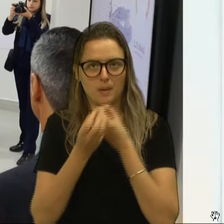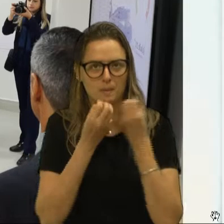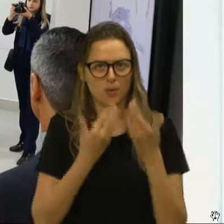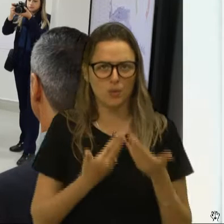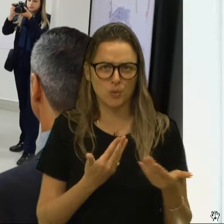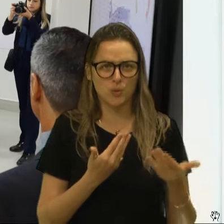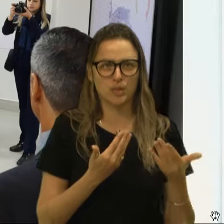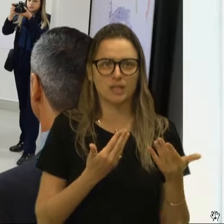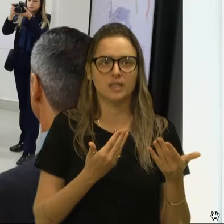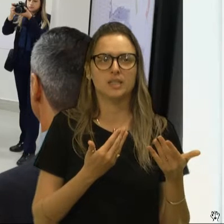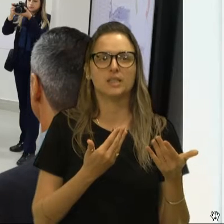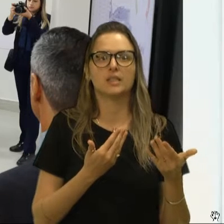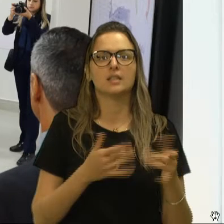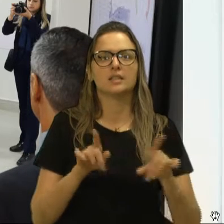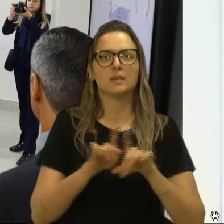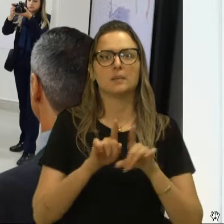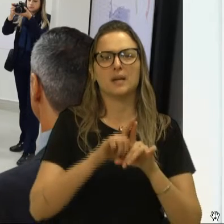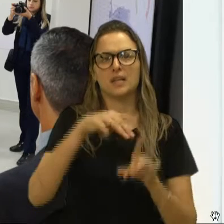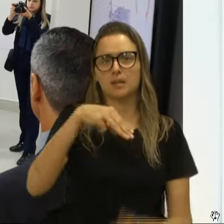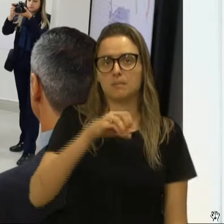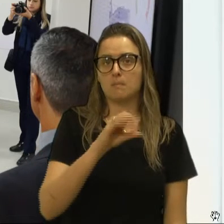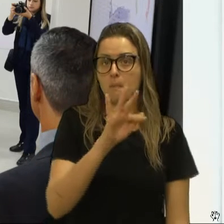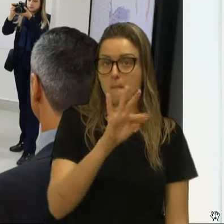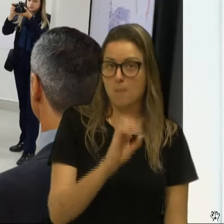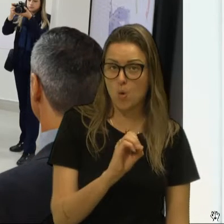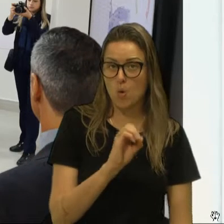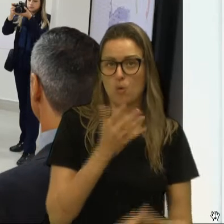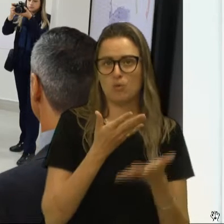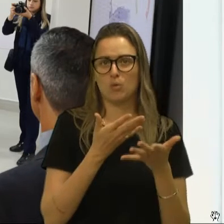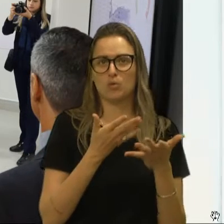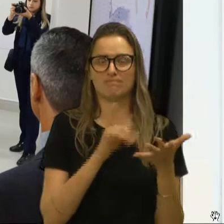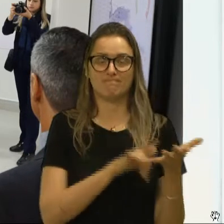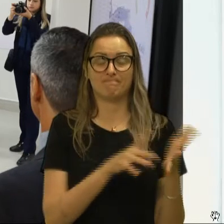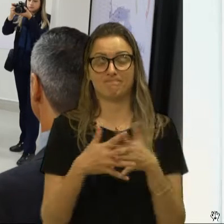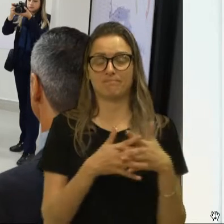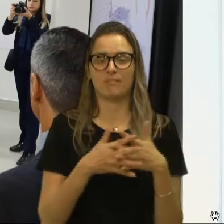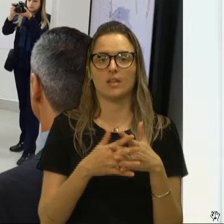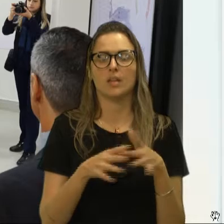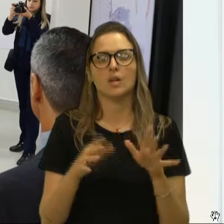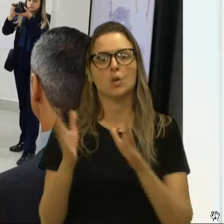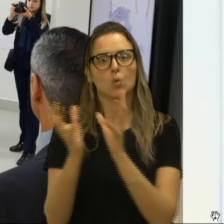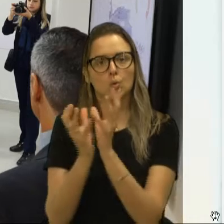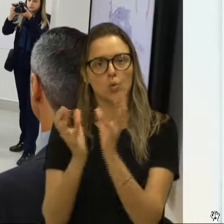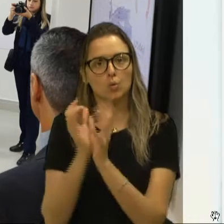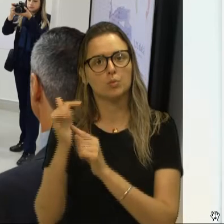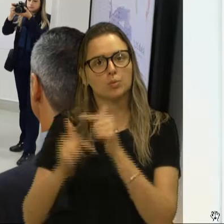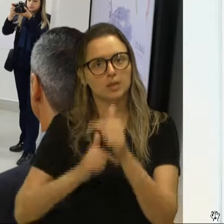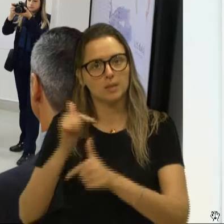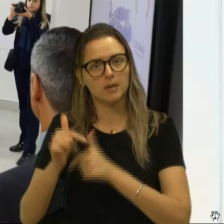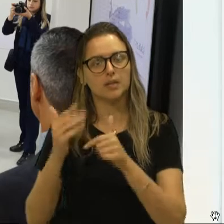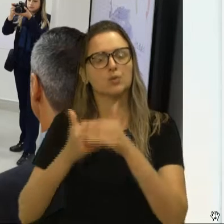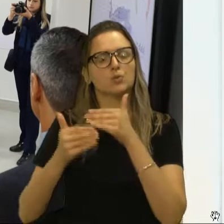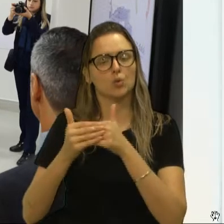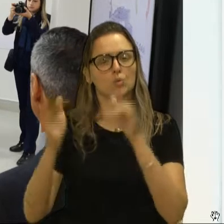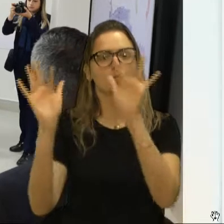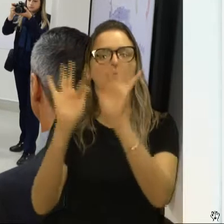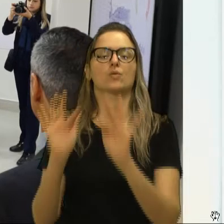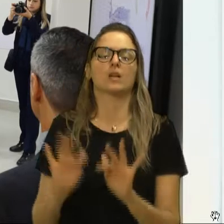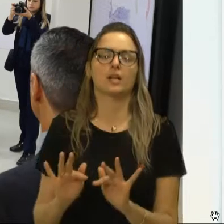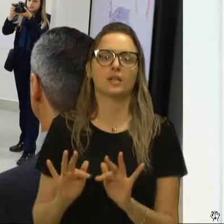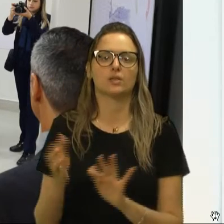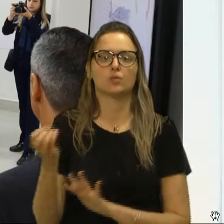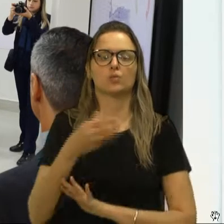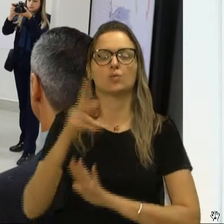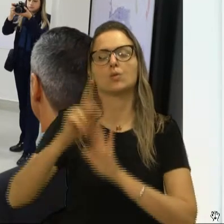com aqueles mofos na parede, não. Então, a equipe que estava ali trabalhando estava muito feliz com esse